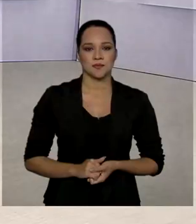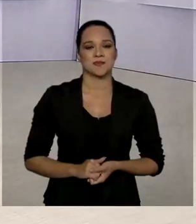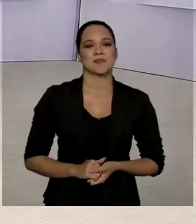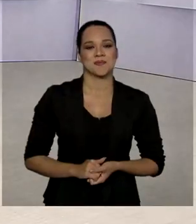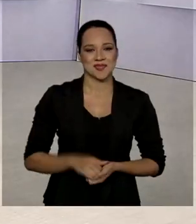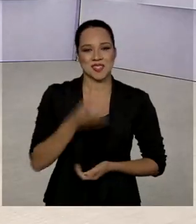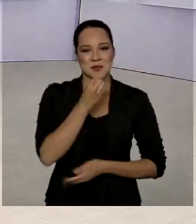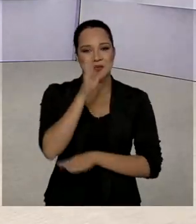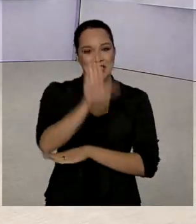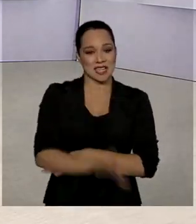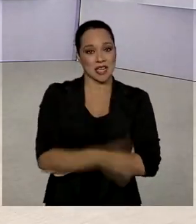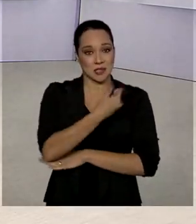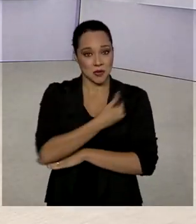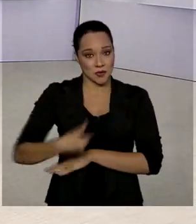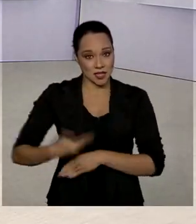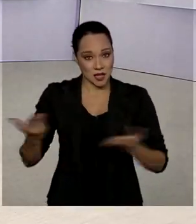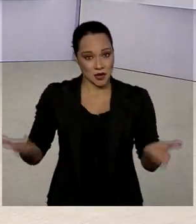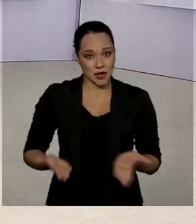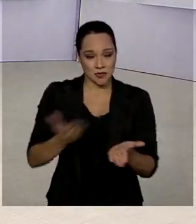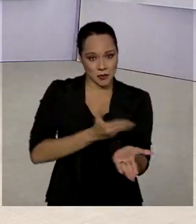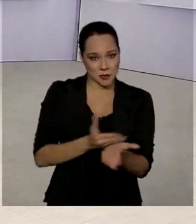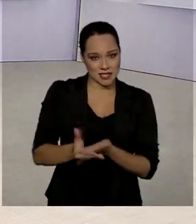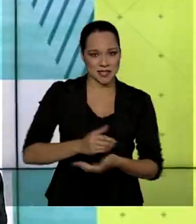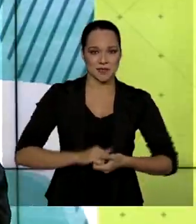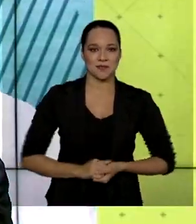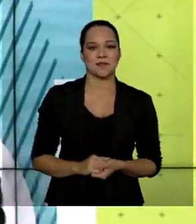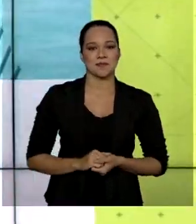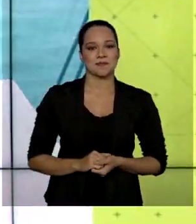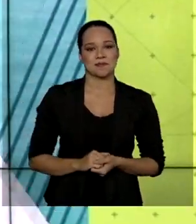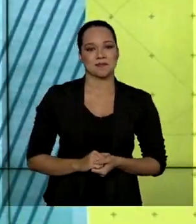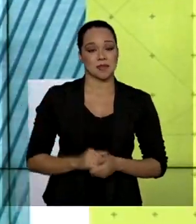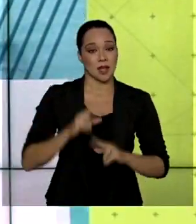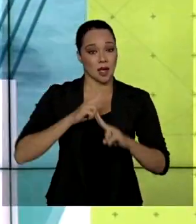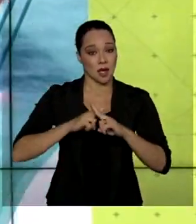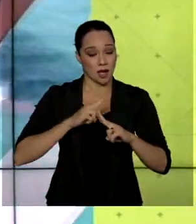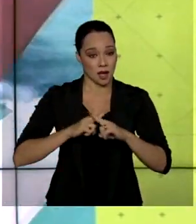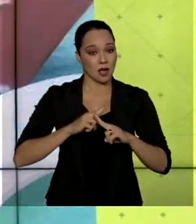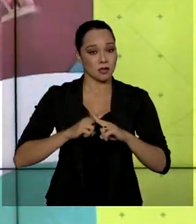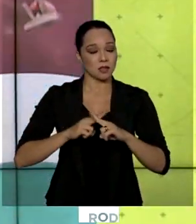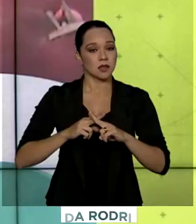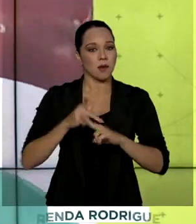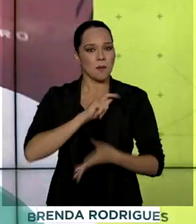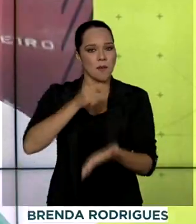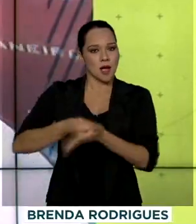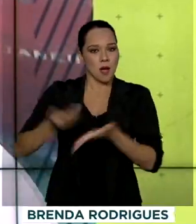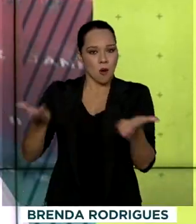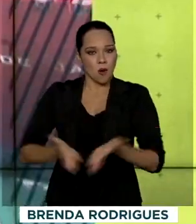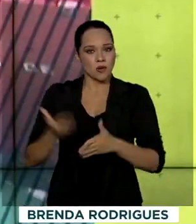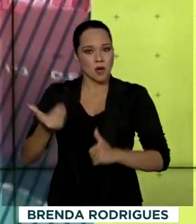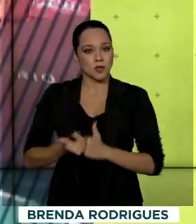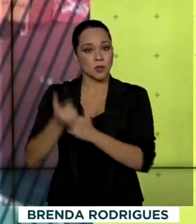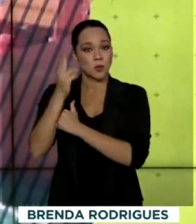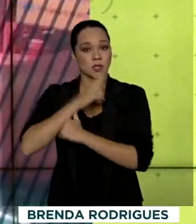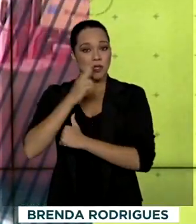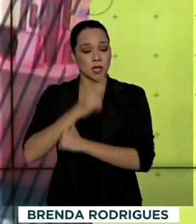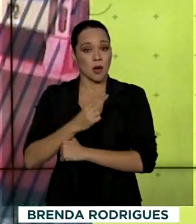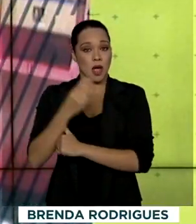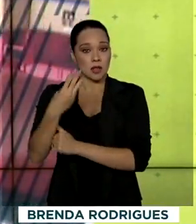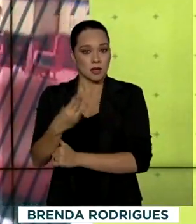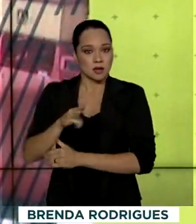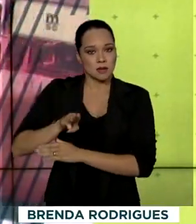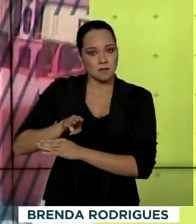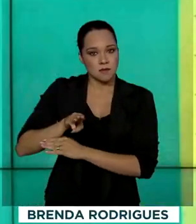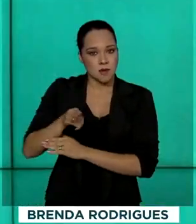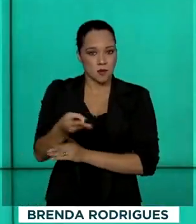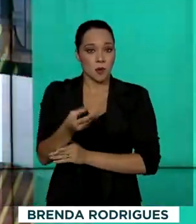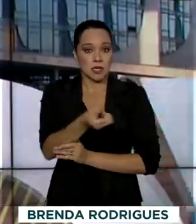Boa tarde, o governo agora já está no ar. A Caixa Econômica paga hoje o auxílio emergencial a 3